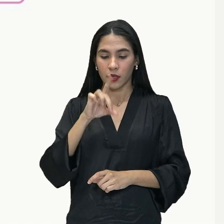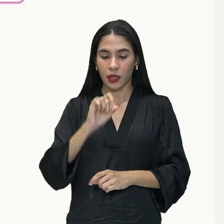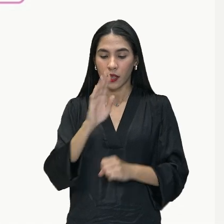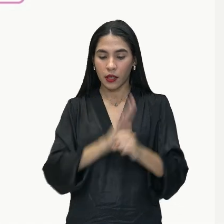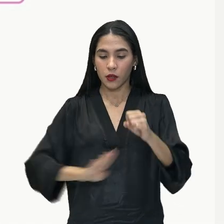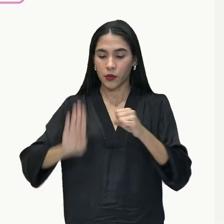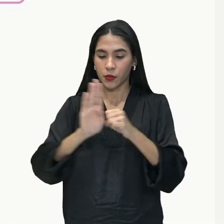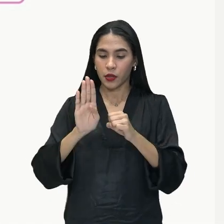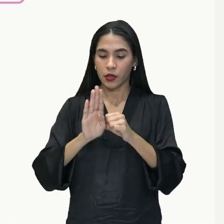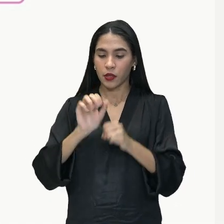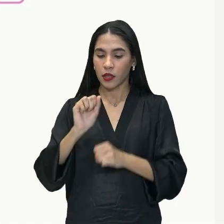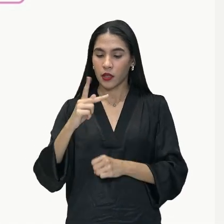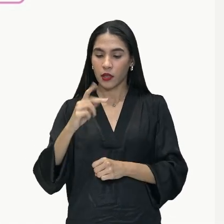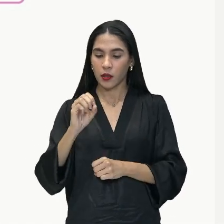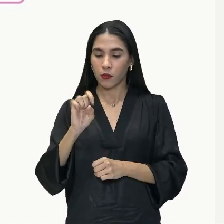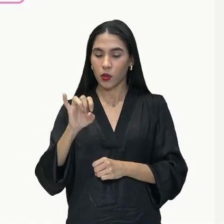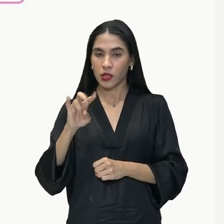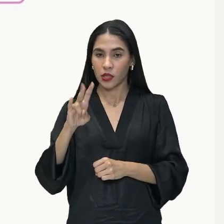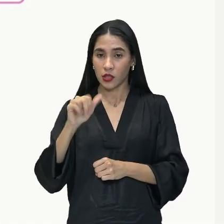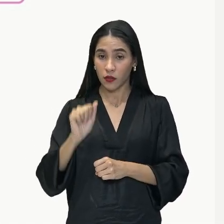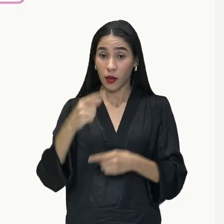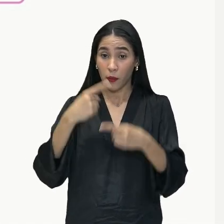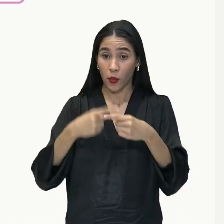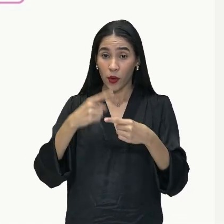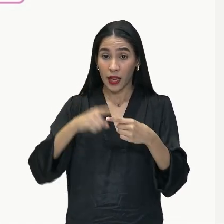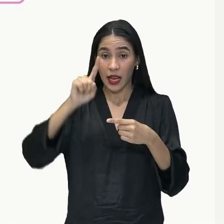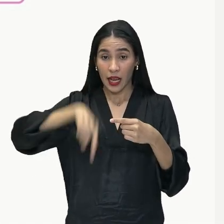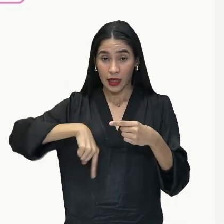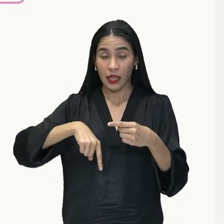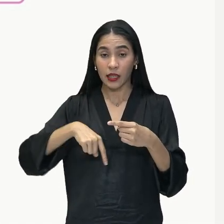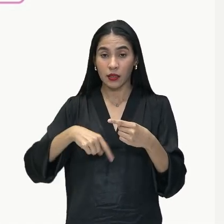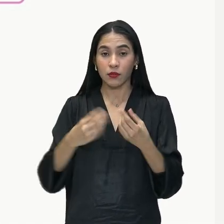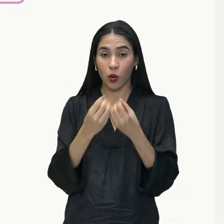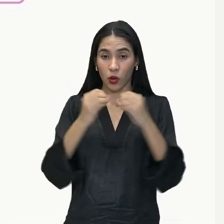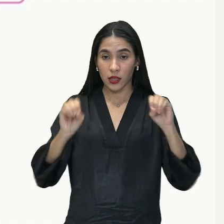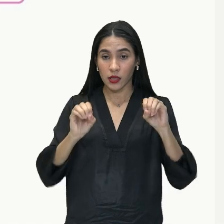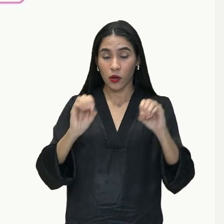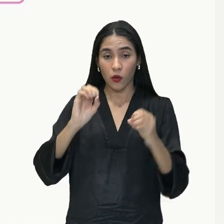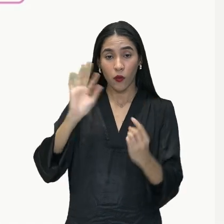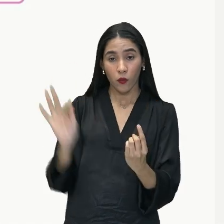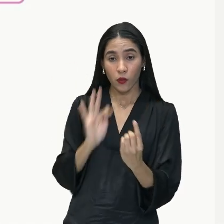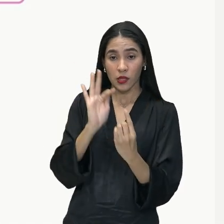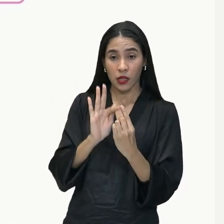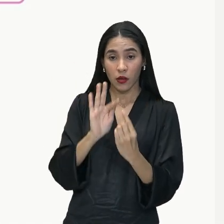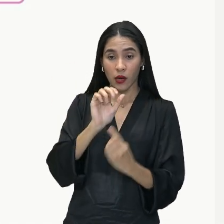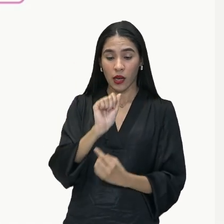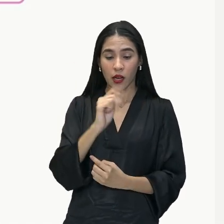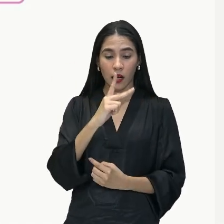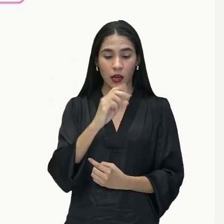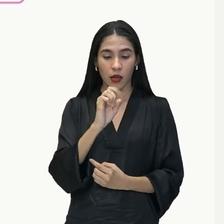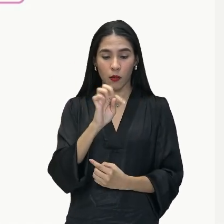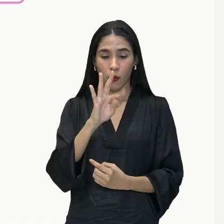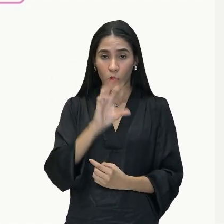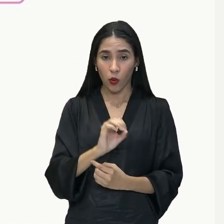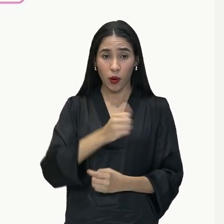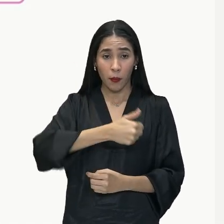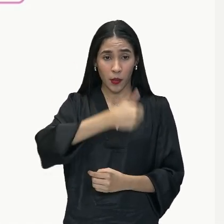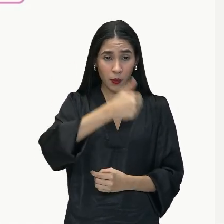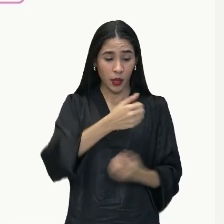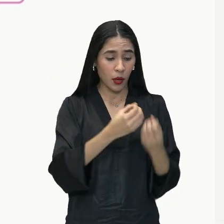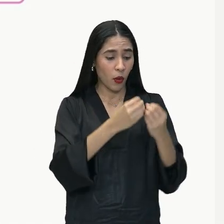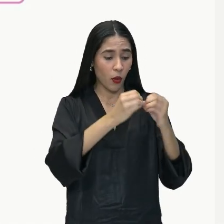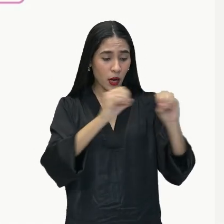Por quê? Porque exerce a função de aposto, ok? Na primeira oração, você pode até analisar